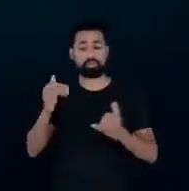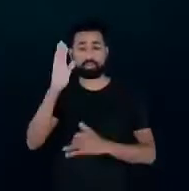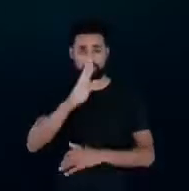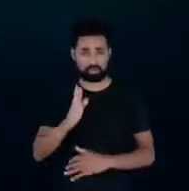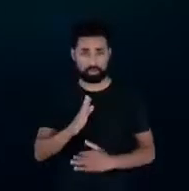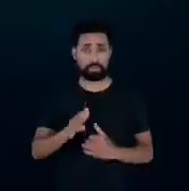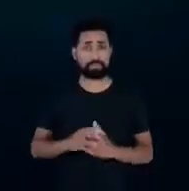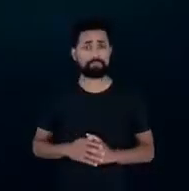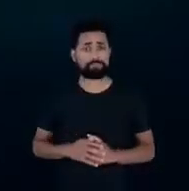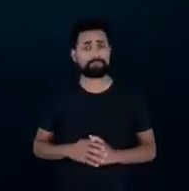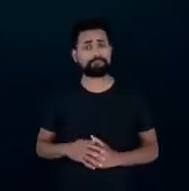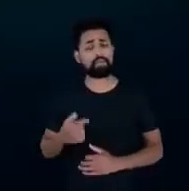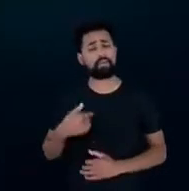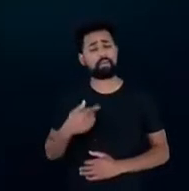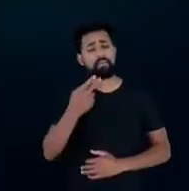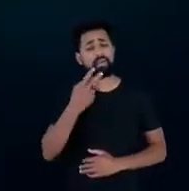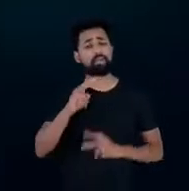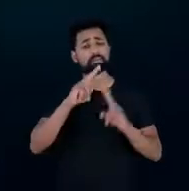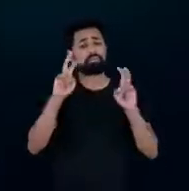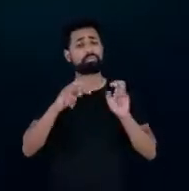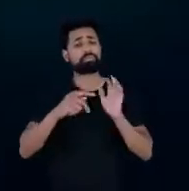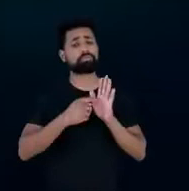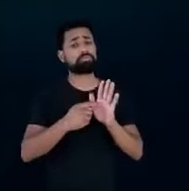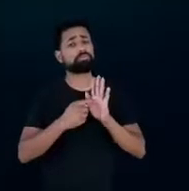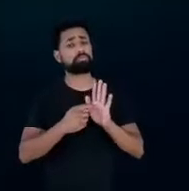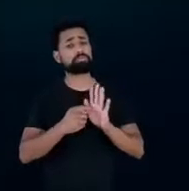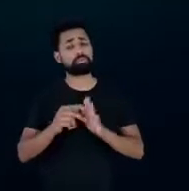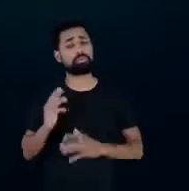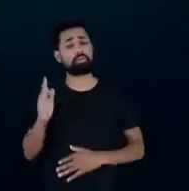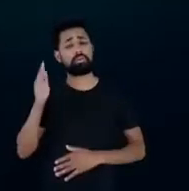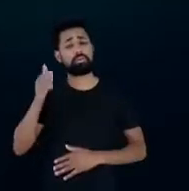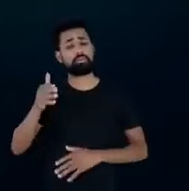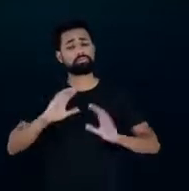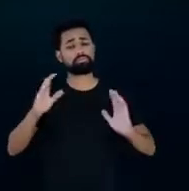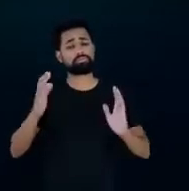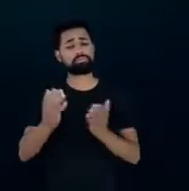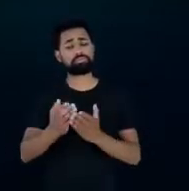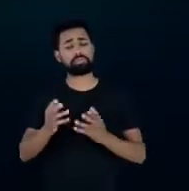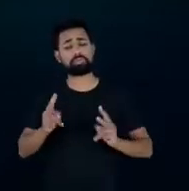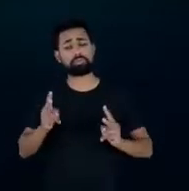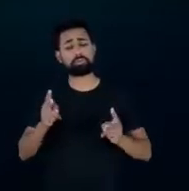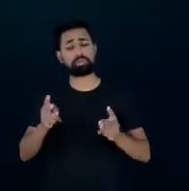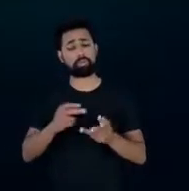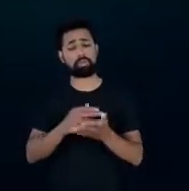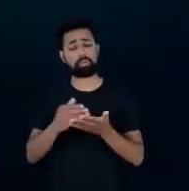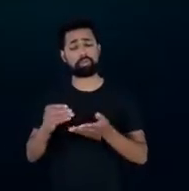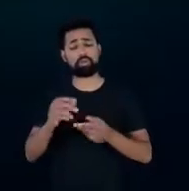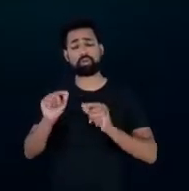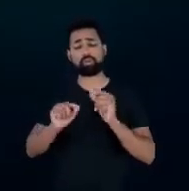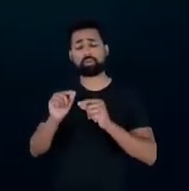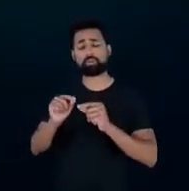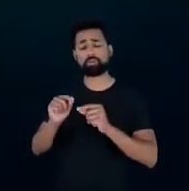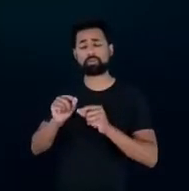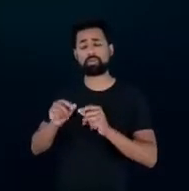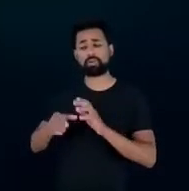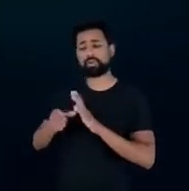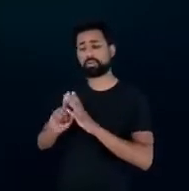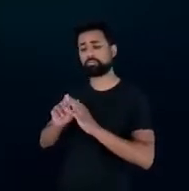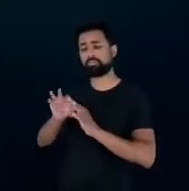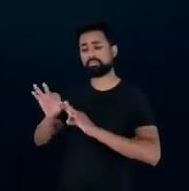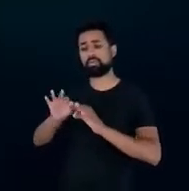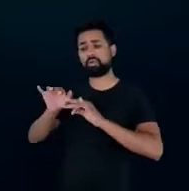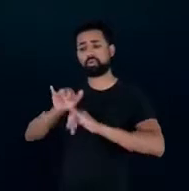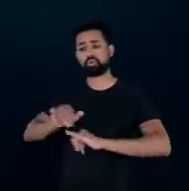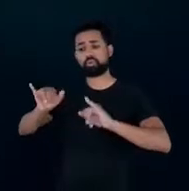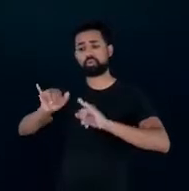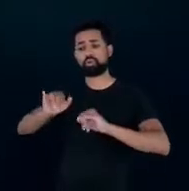Quando eu vou fazer essas apresentações em fóruns especializados, eu sempre gosto também de começar fazendo uma propaganda do trabalho da EPE. Então,